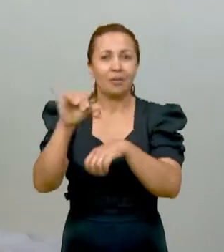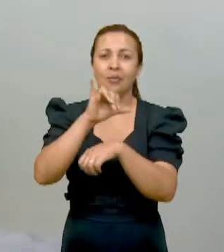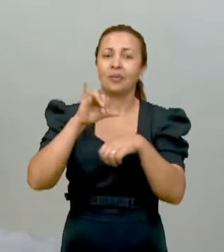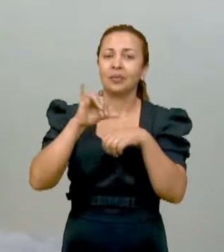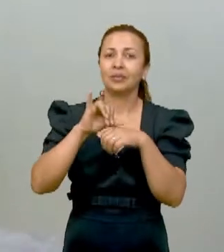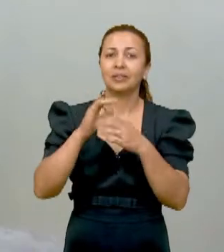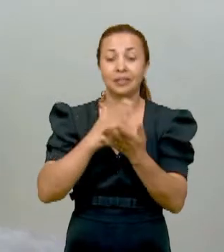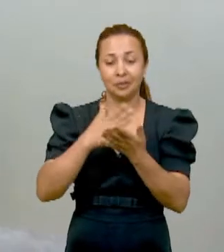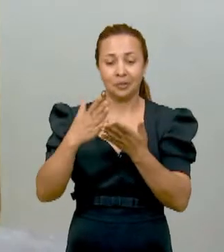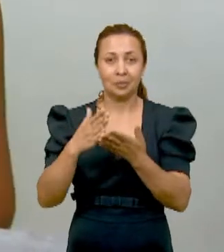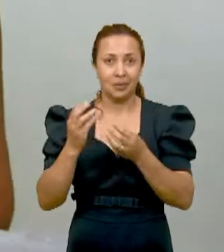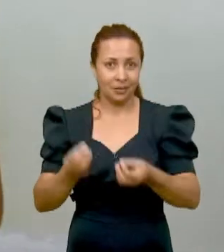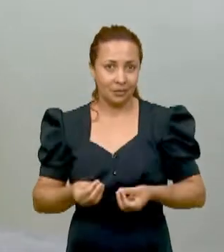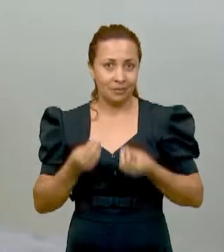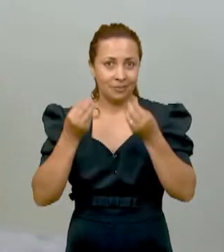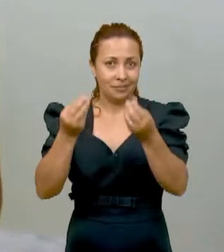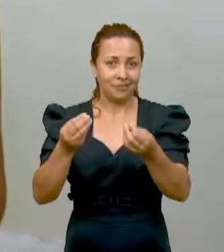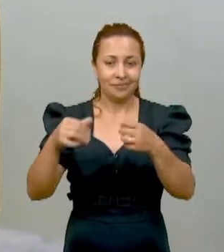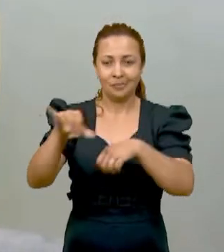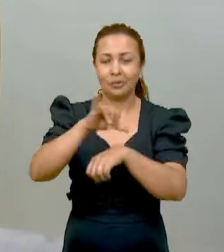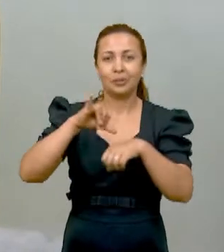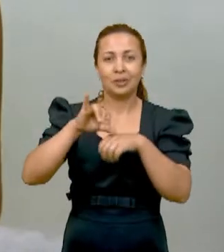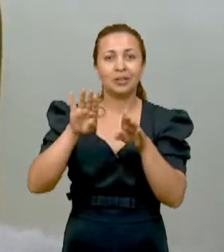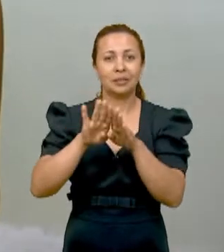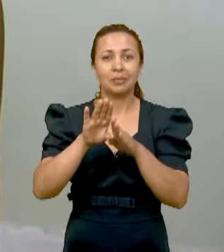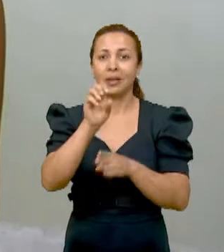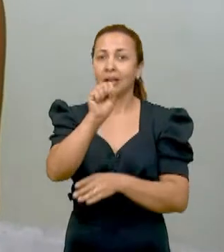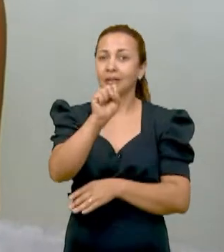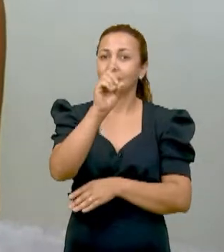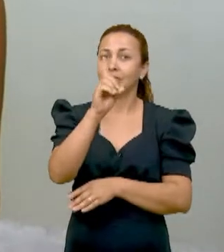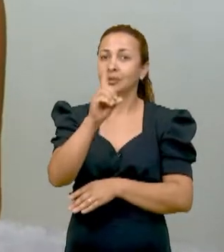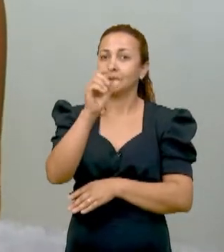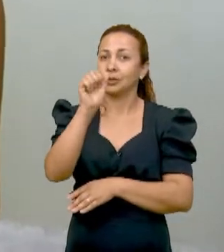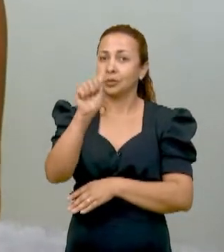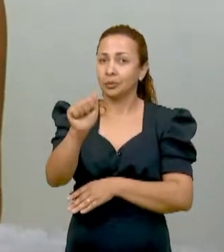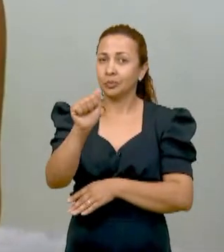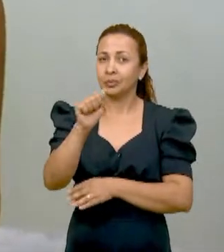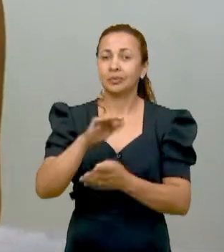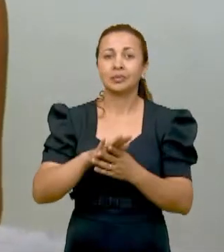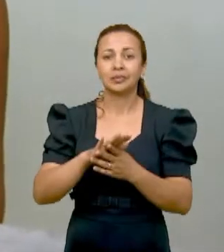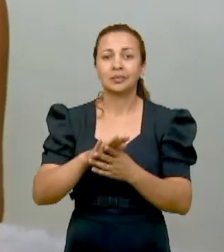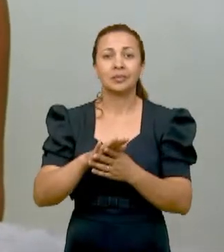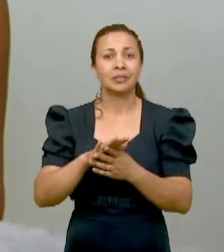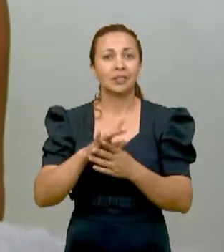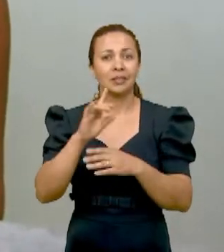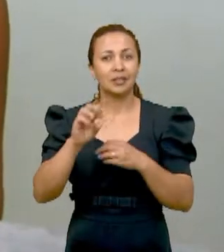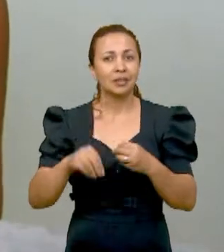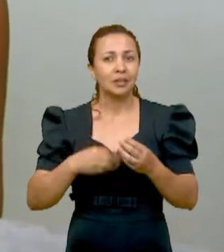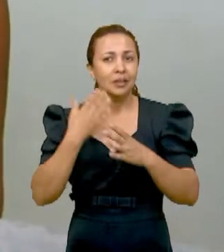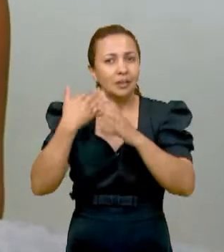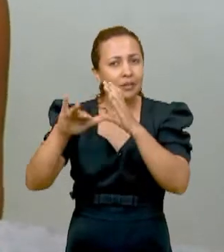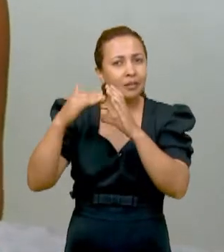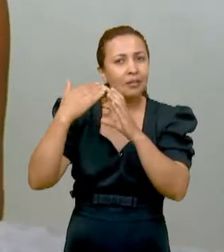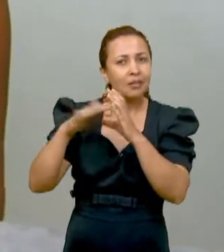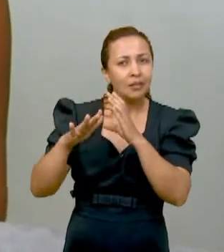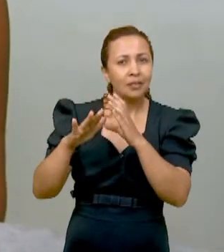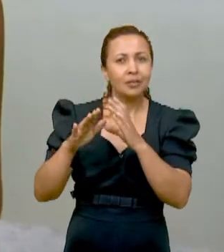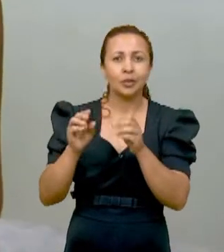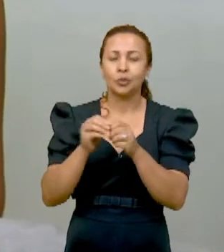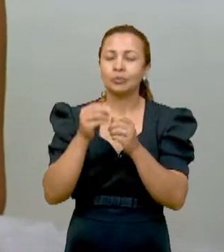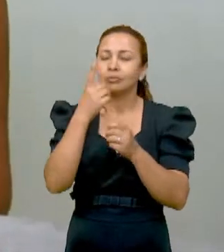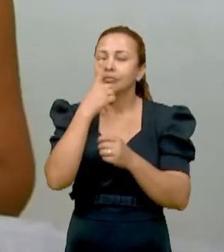E no início eu dava o óleo, dava também a soda, cálcio e escamas, e mandava para ela com o